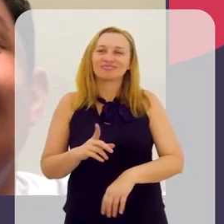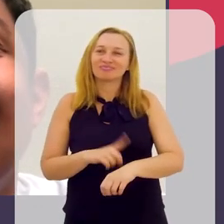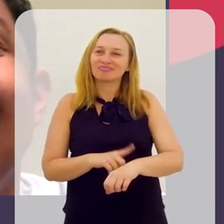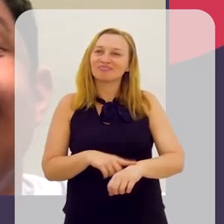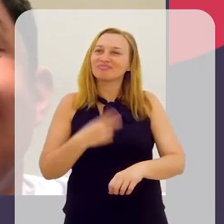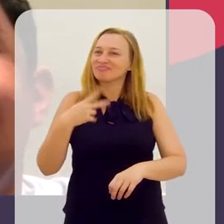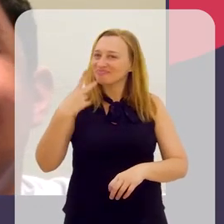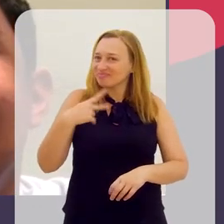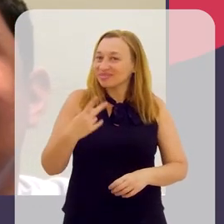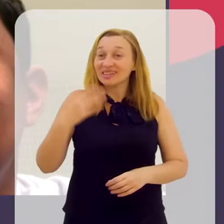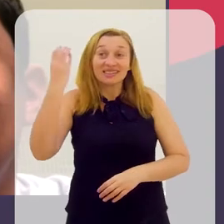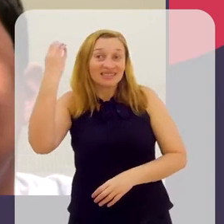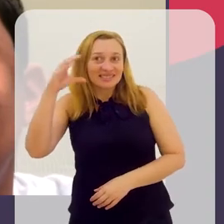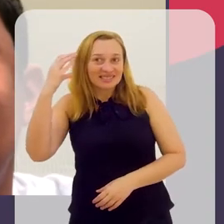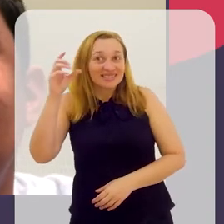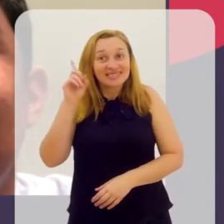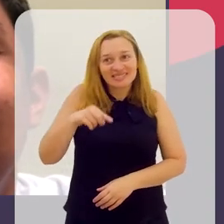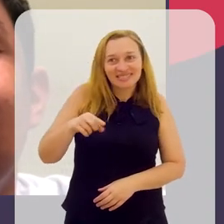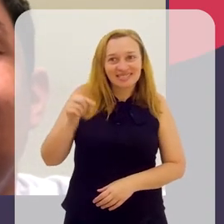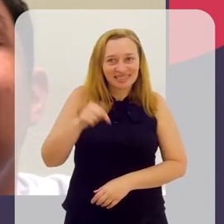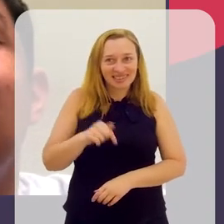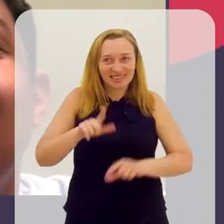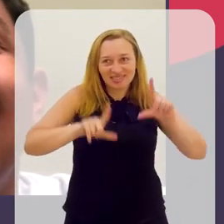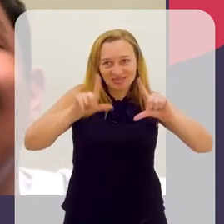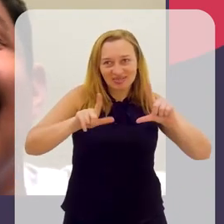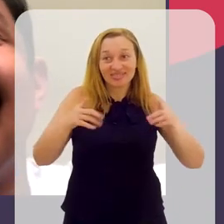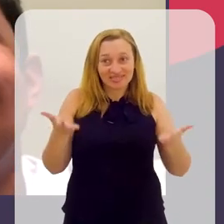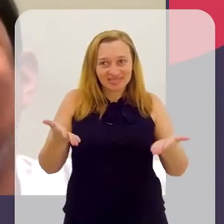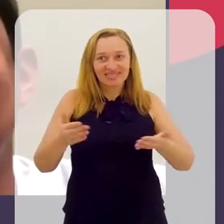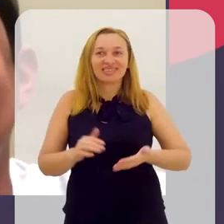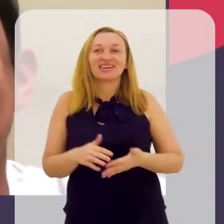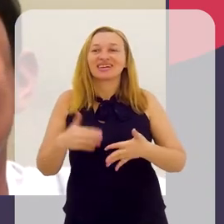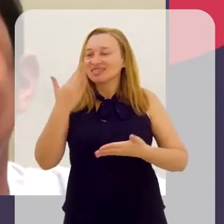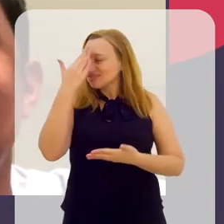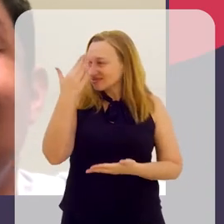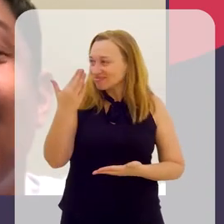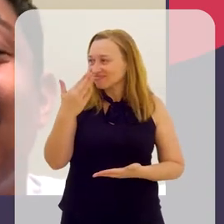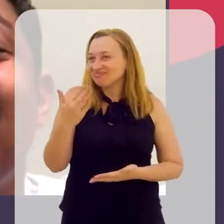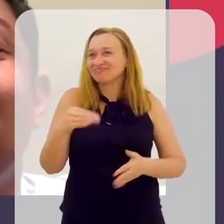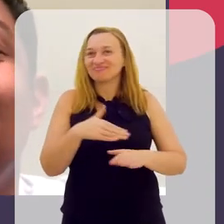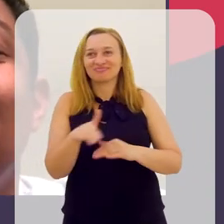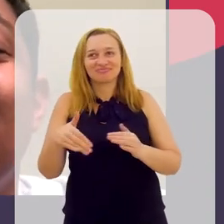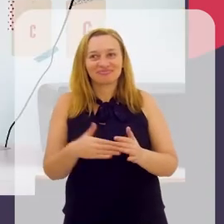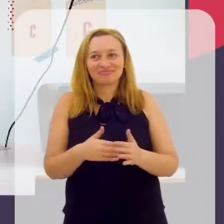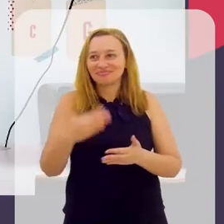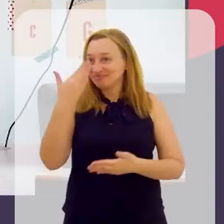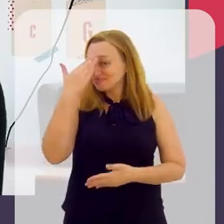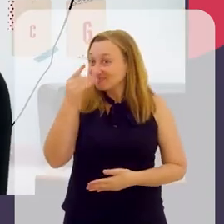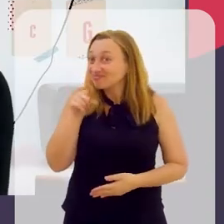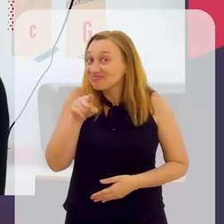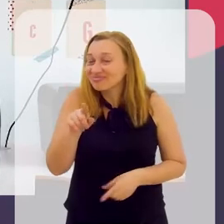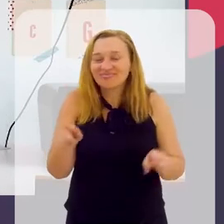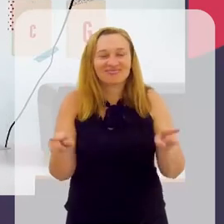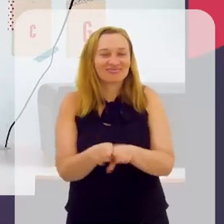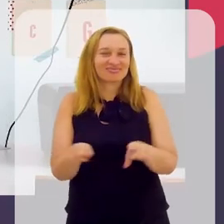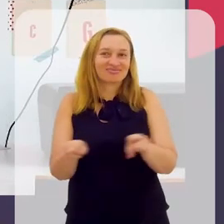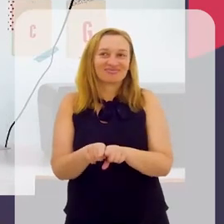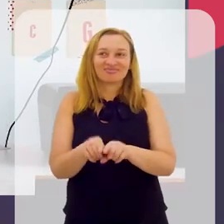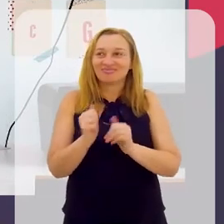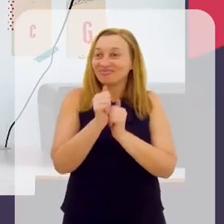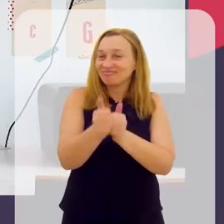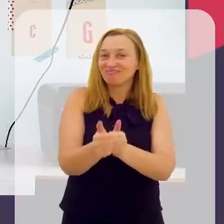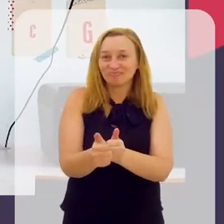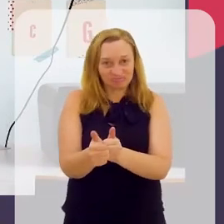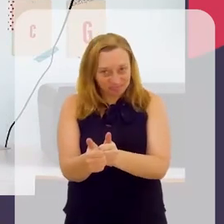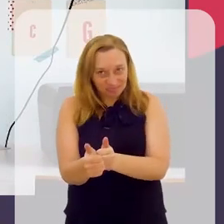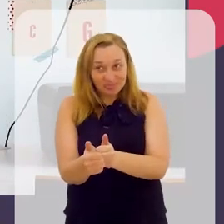falar sobre ciência, né? Aqui no programa. Então, agradeço muito a todos. Obrigada também a você que